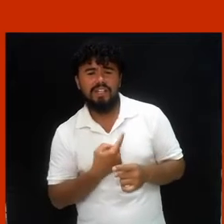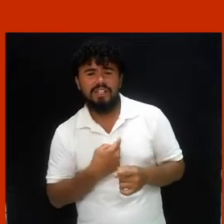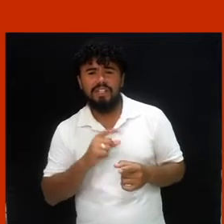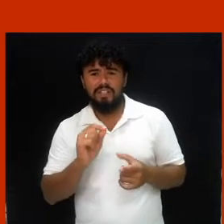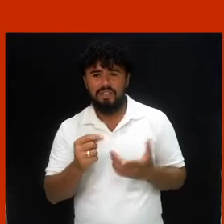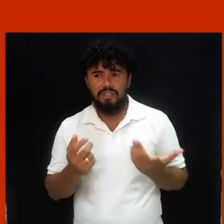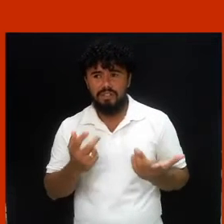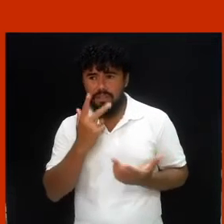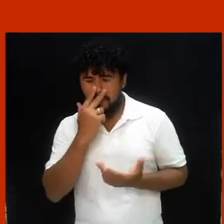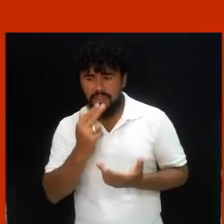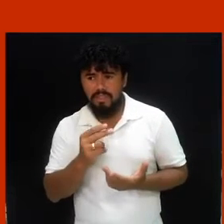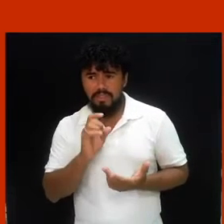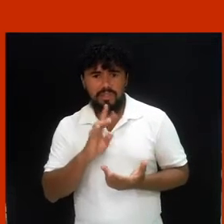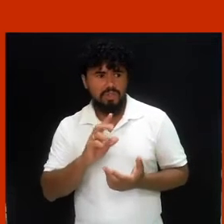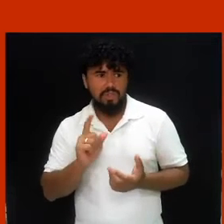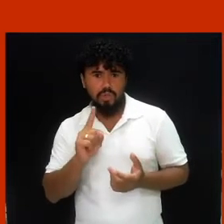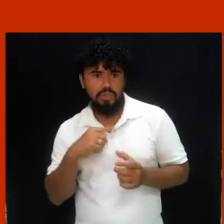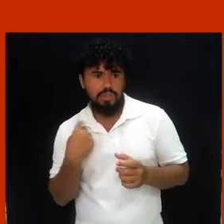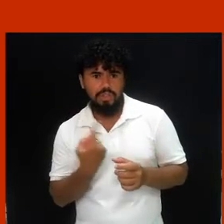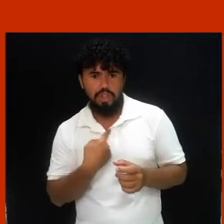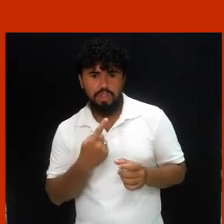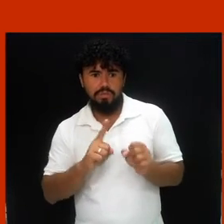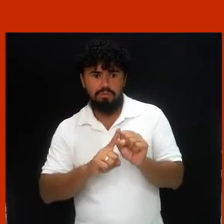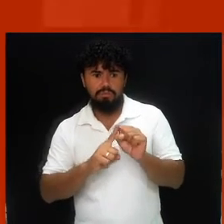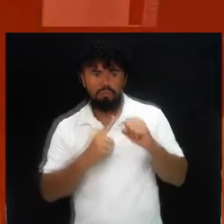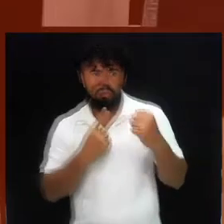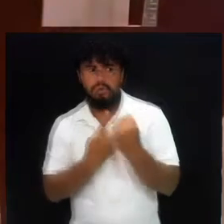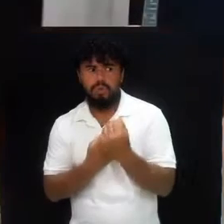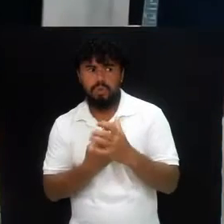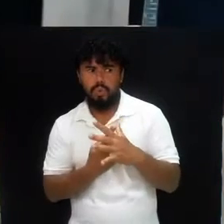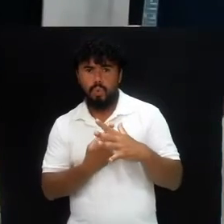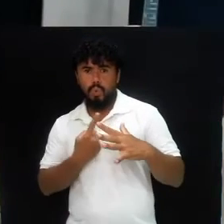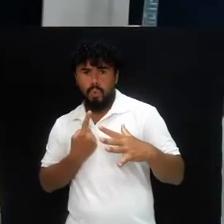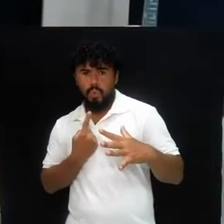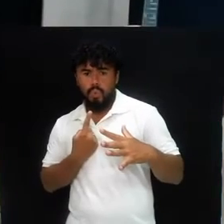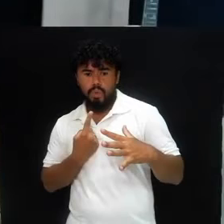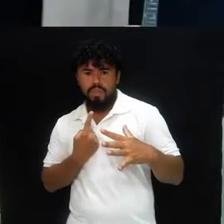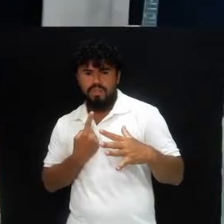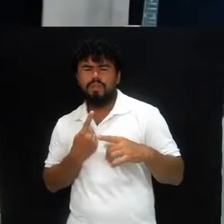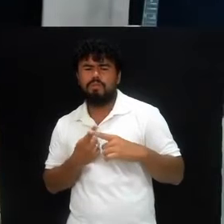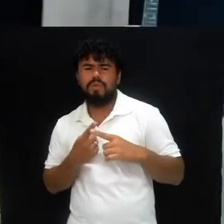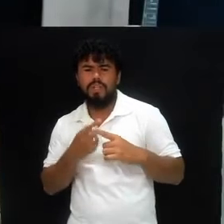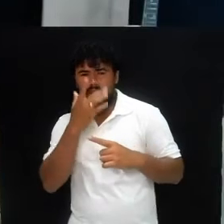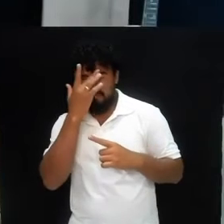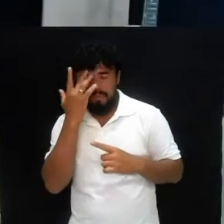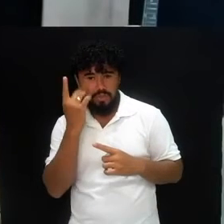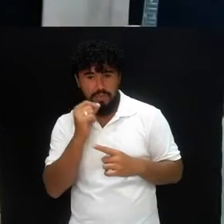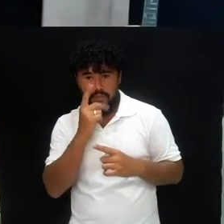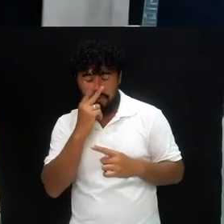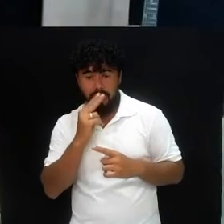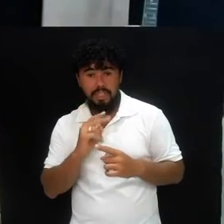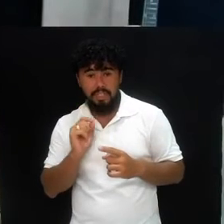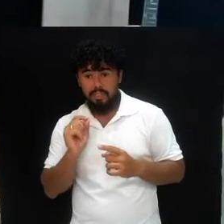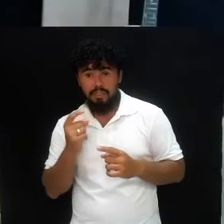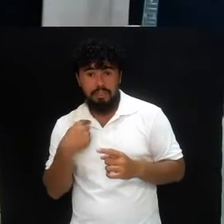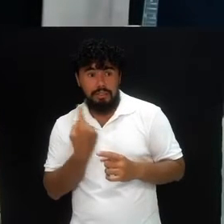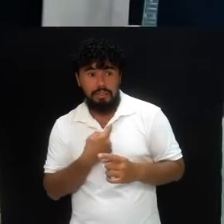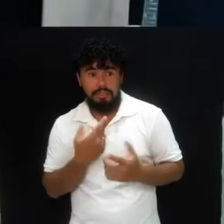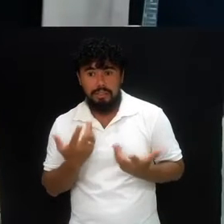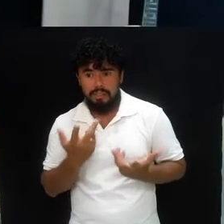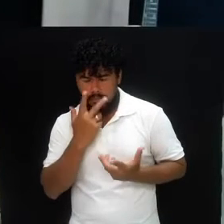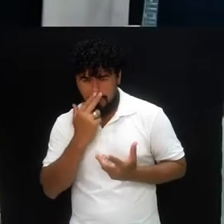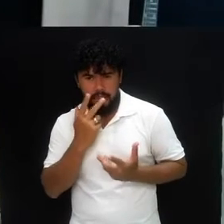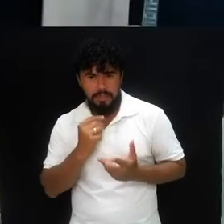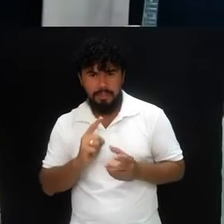diante apenas de um isolamento social? É porque os sintomas de uma pessoa que vive o isolamento social, eles são muito